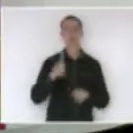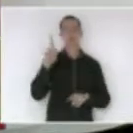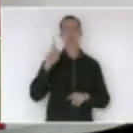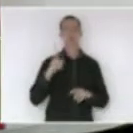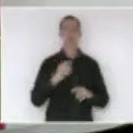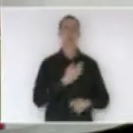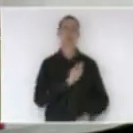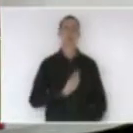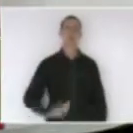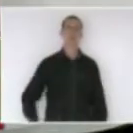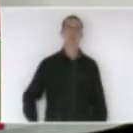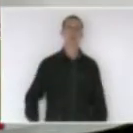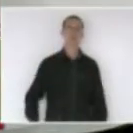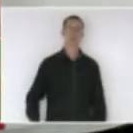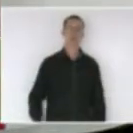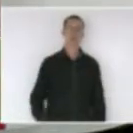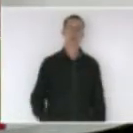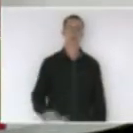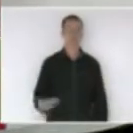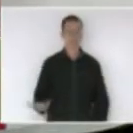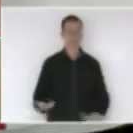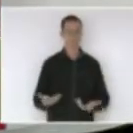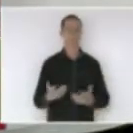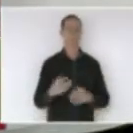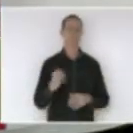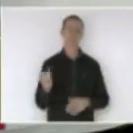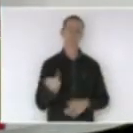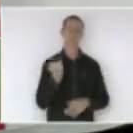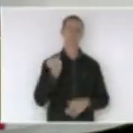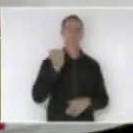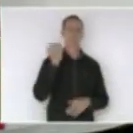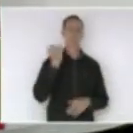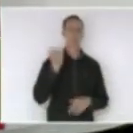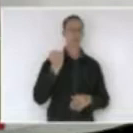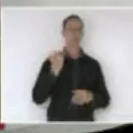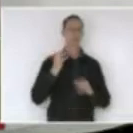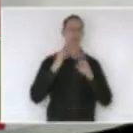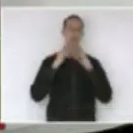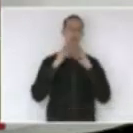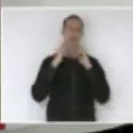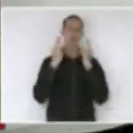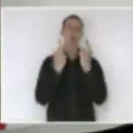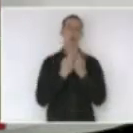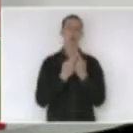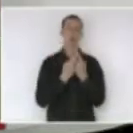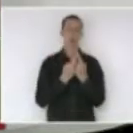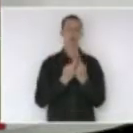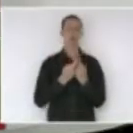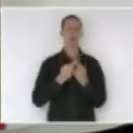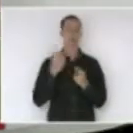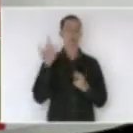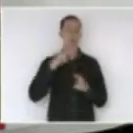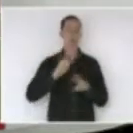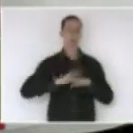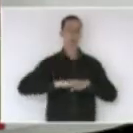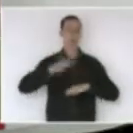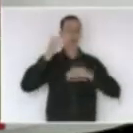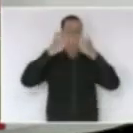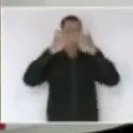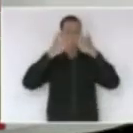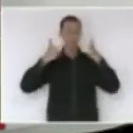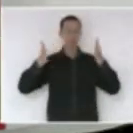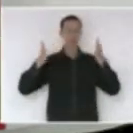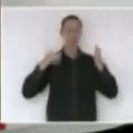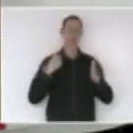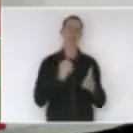Por isso, é importante essa auditoria que ela seja, traga mais transparência para nós podermos